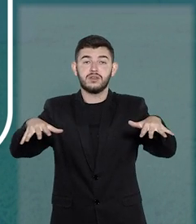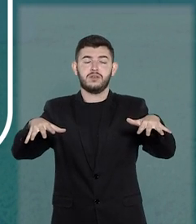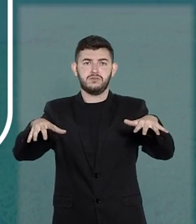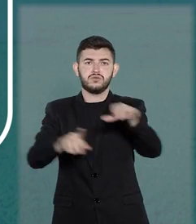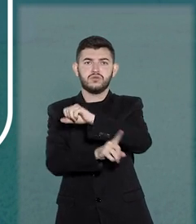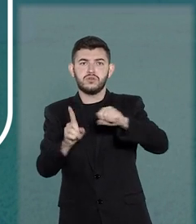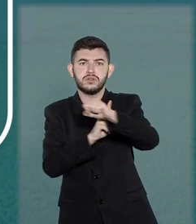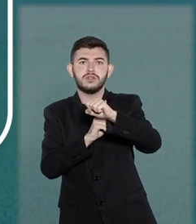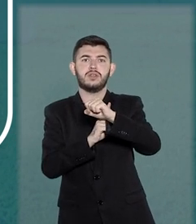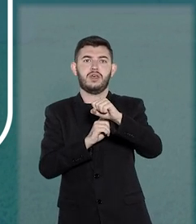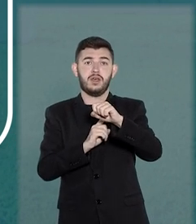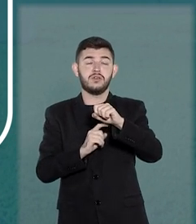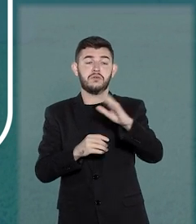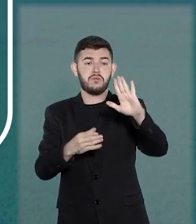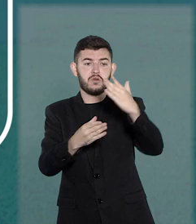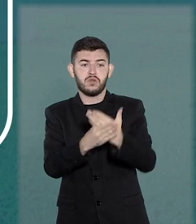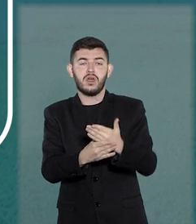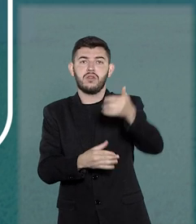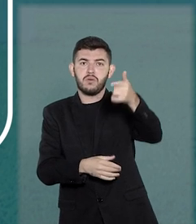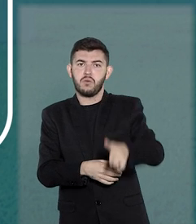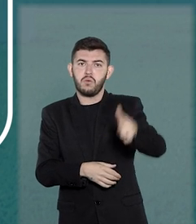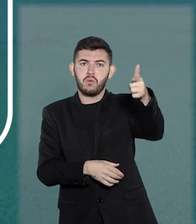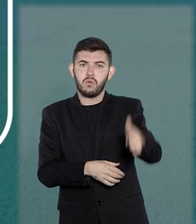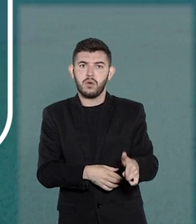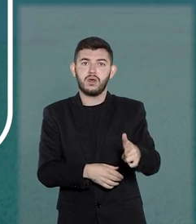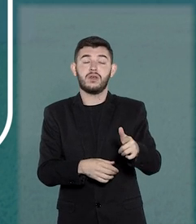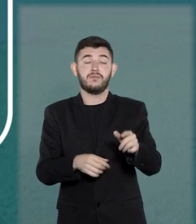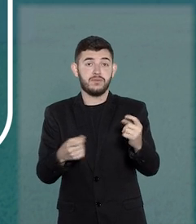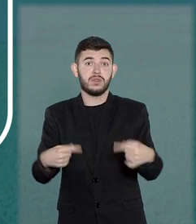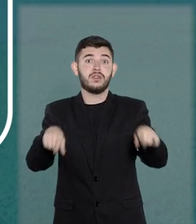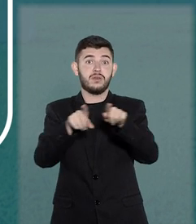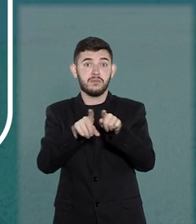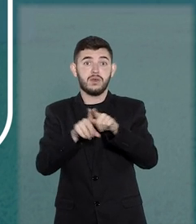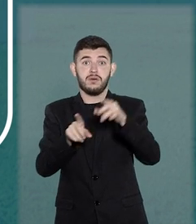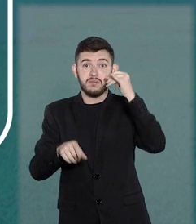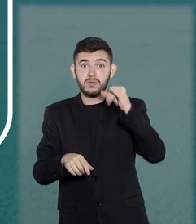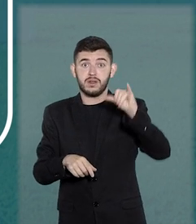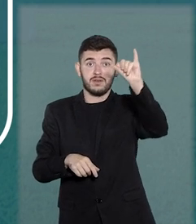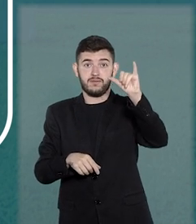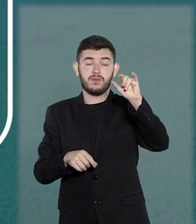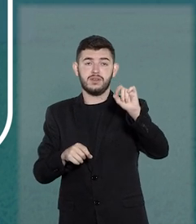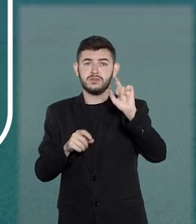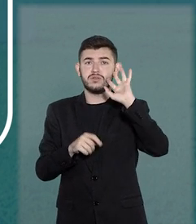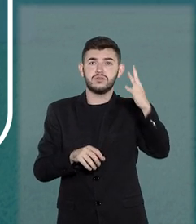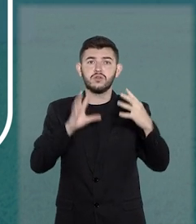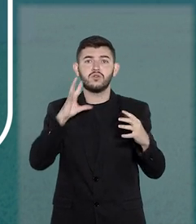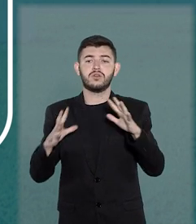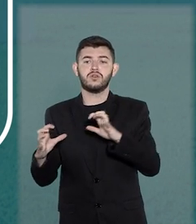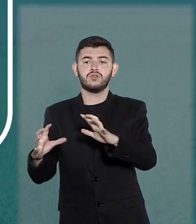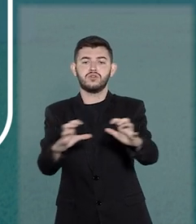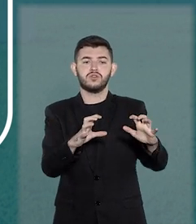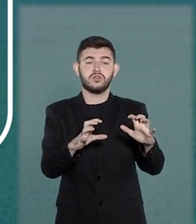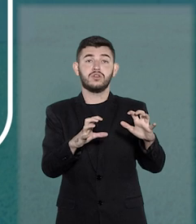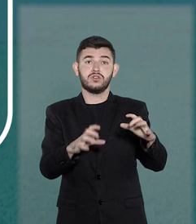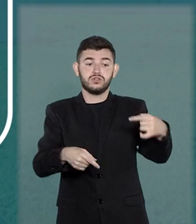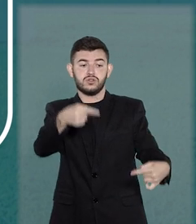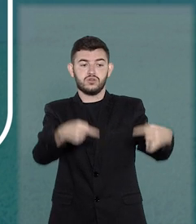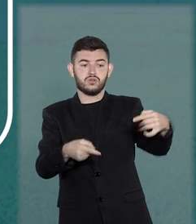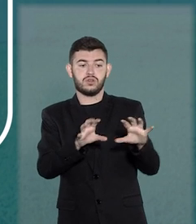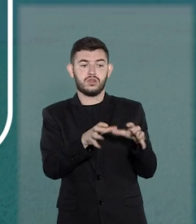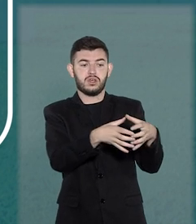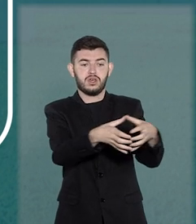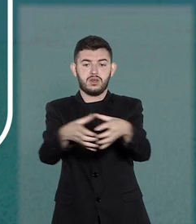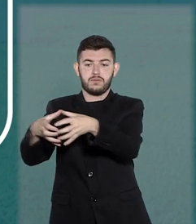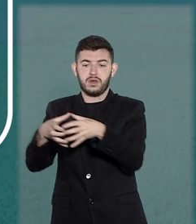social, sem repetição em múltiplos processos, prevenção e solução de conflito jurisprudencial entre câmaras